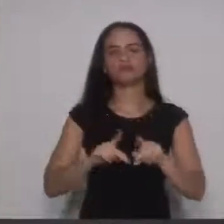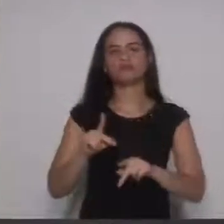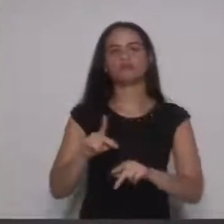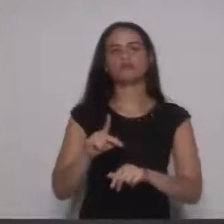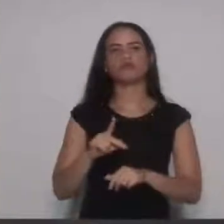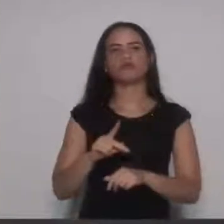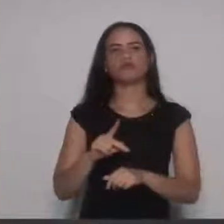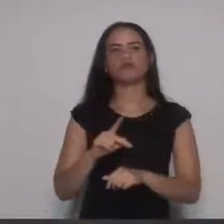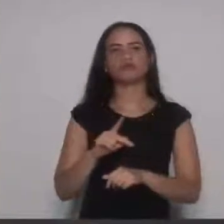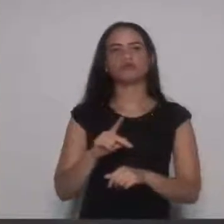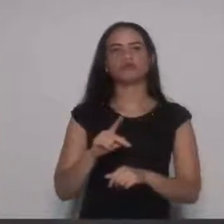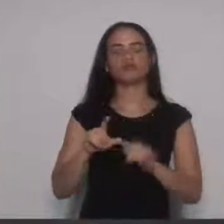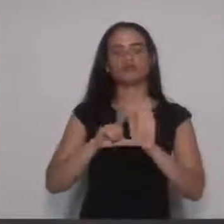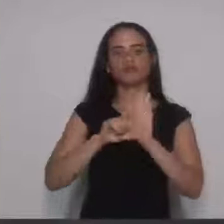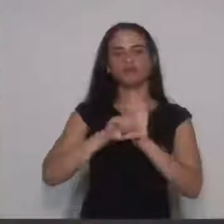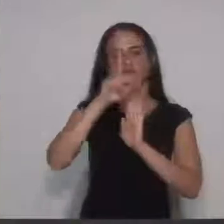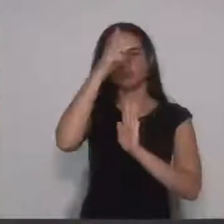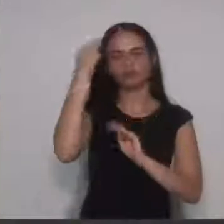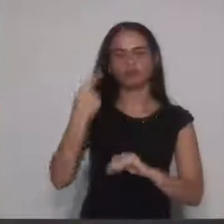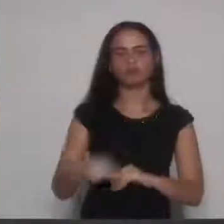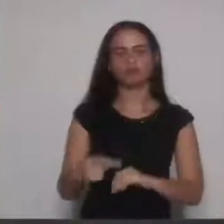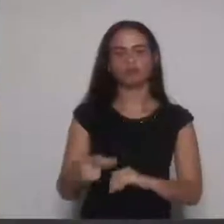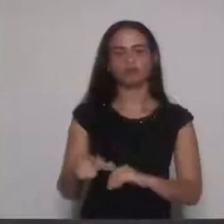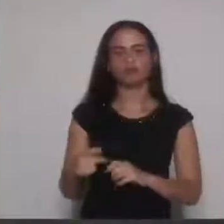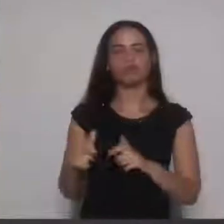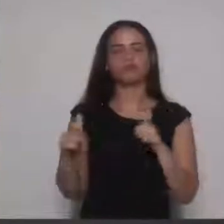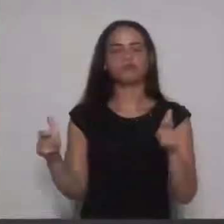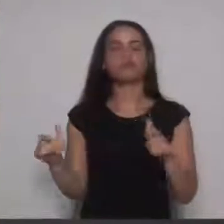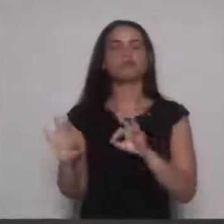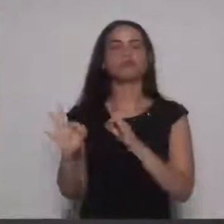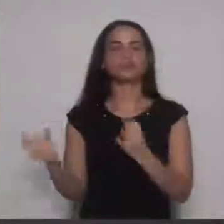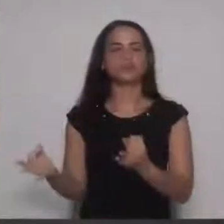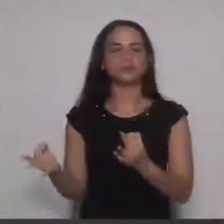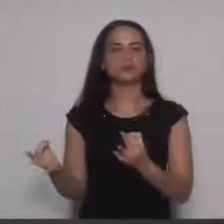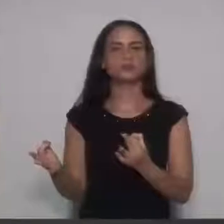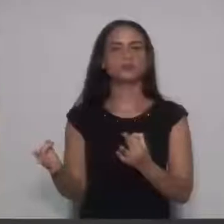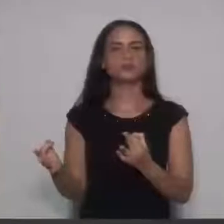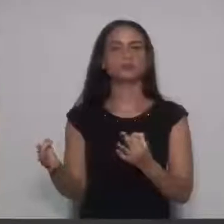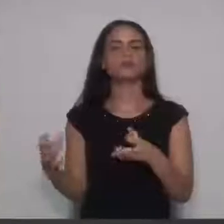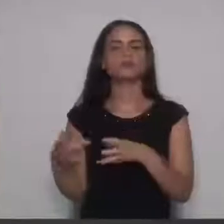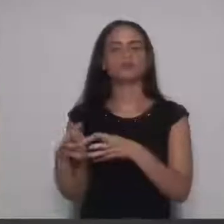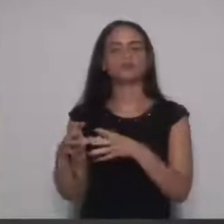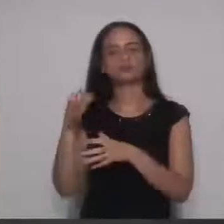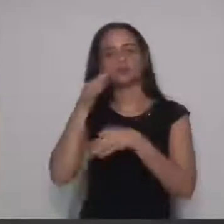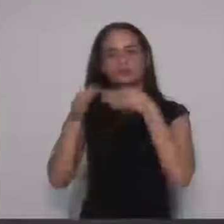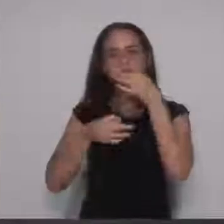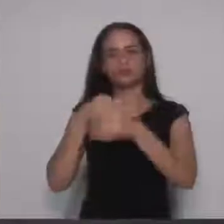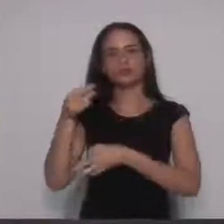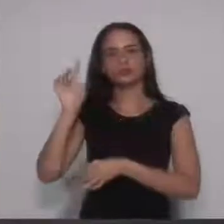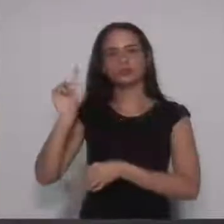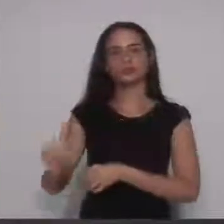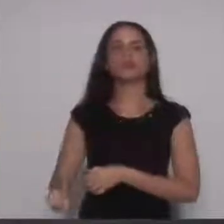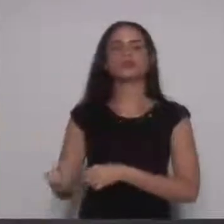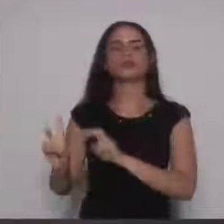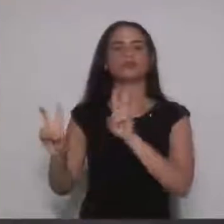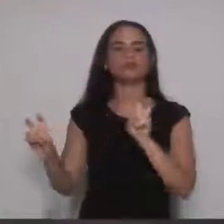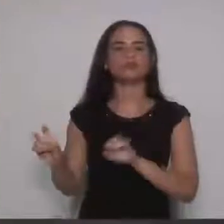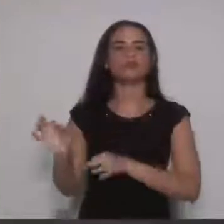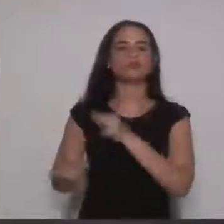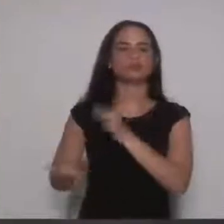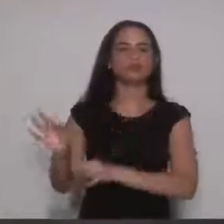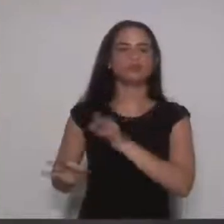orgânica do município de Vinhedo. Código maior e simples, com os pareceres da diretoria de assuntos jurídicos e